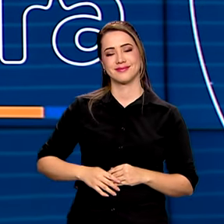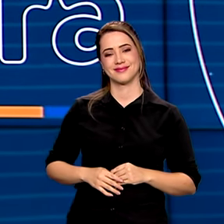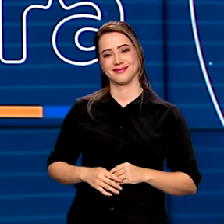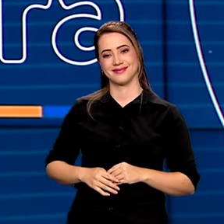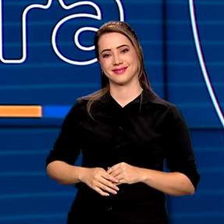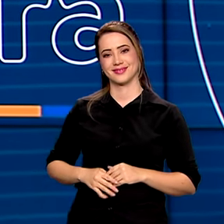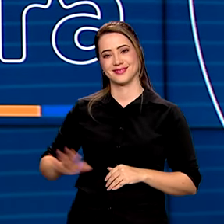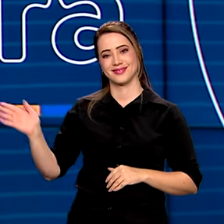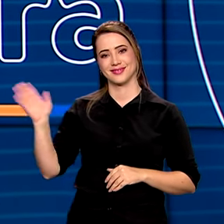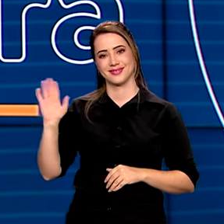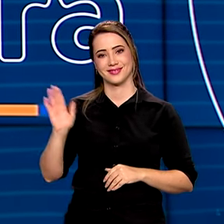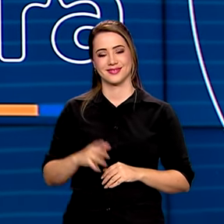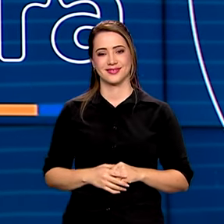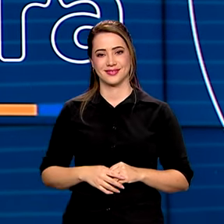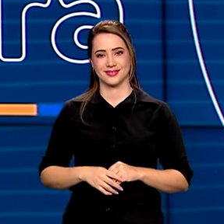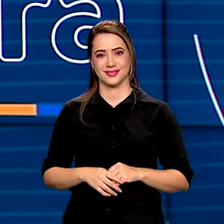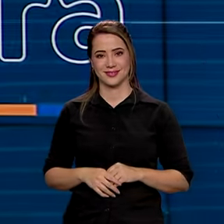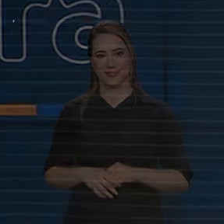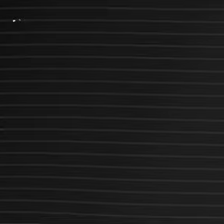sociais. Tchau, tchau.